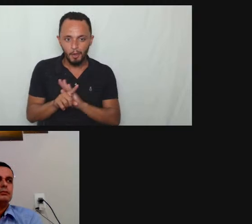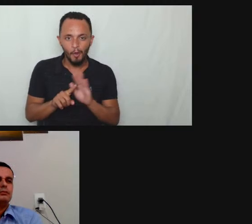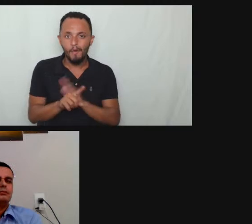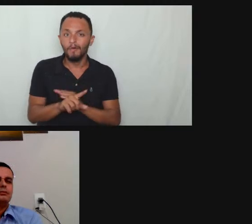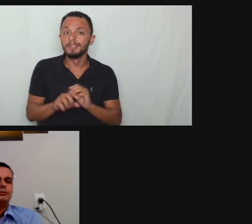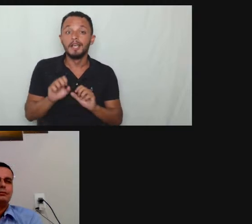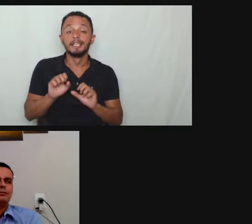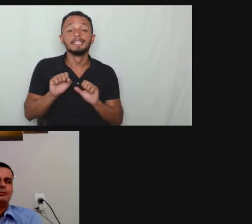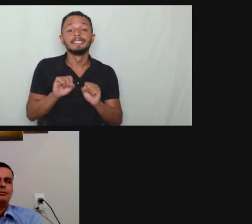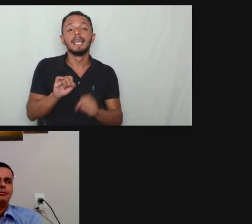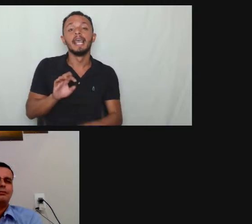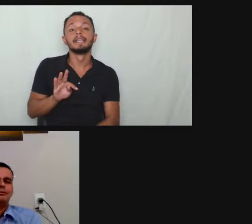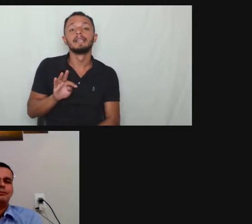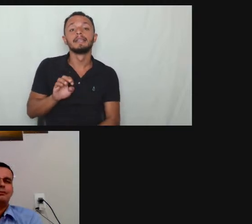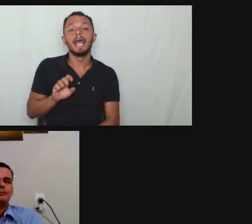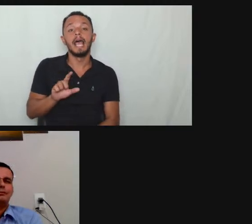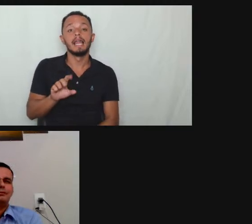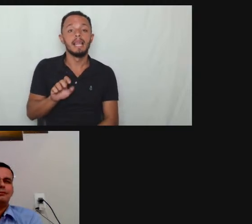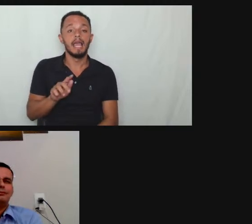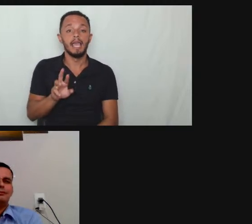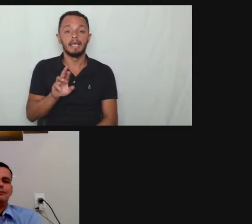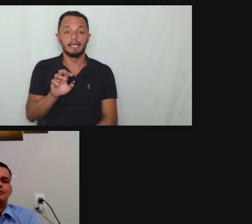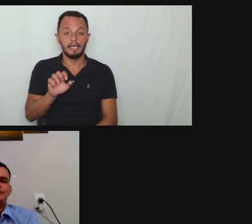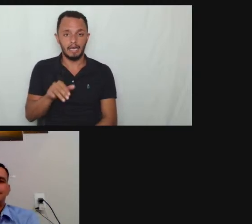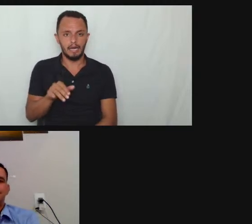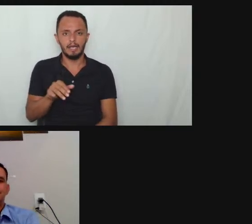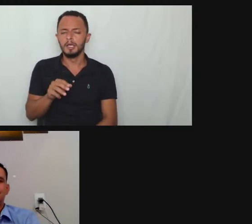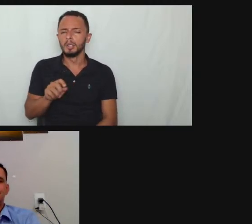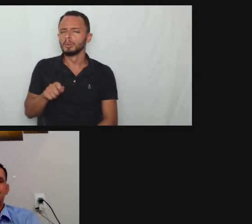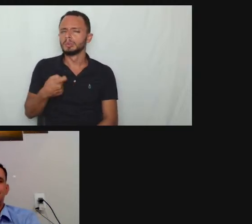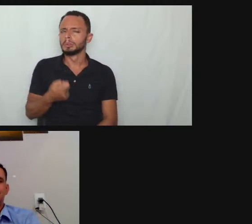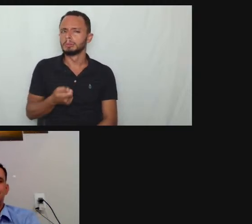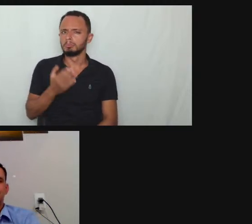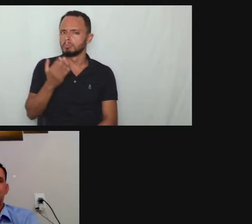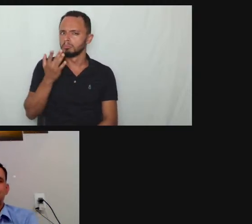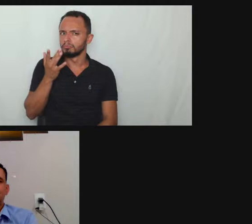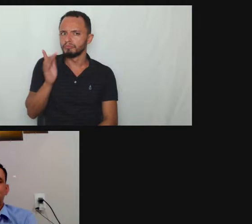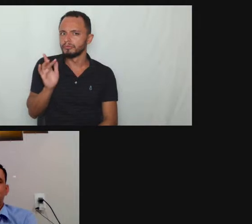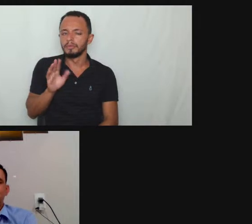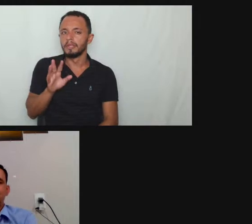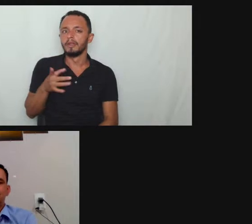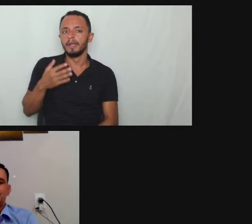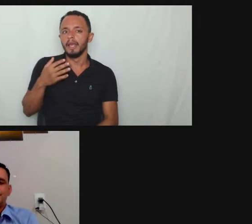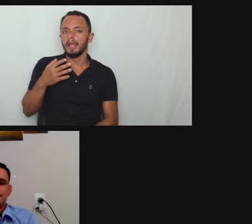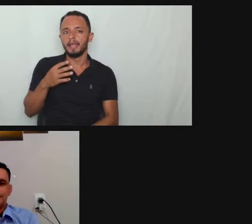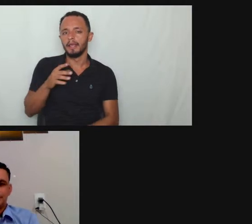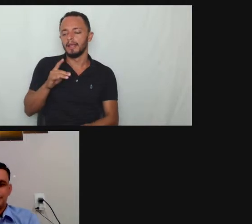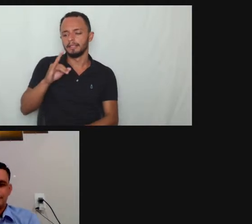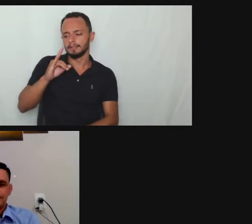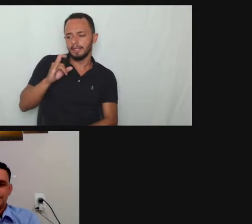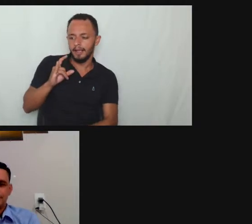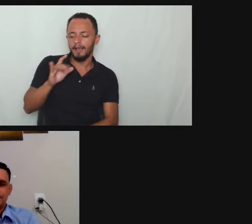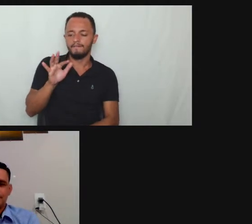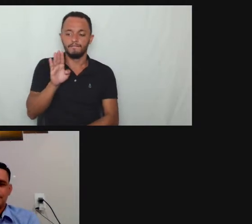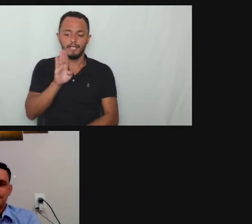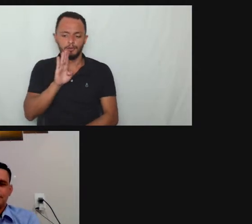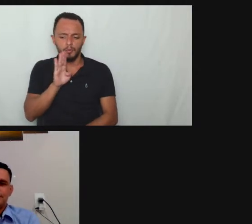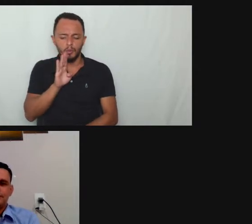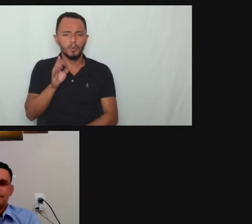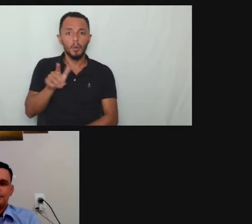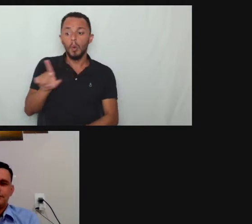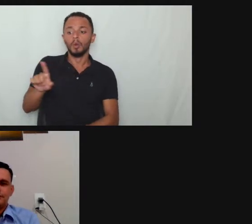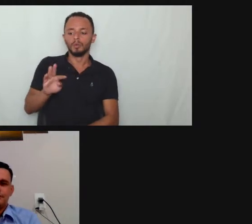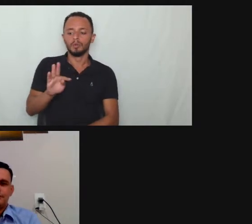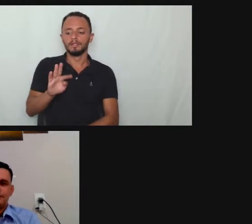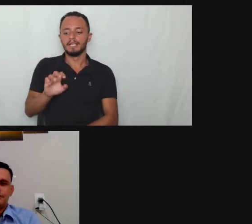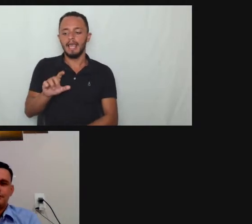avisa lá que o pessoal do grupo do Telegram tem prioridade para atendimento mas todo mundo vai ser atendido tá a Sandra tá confirmando aqui viu